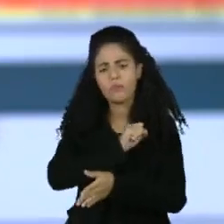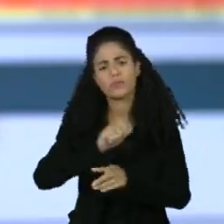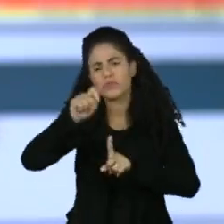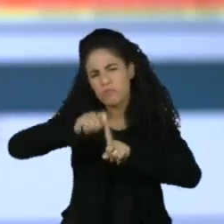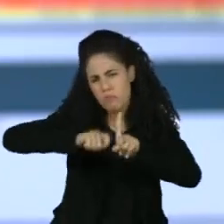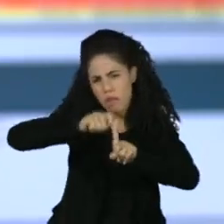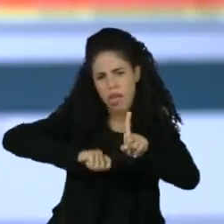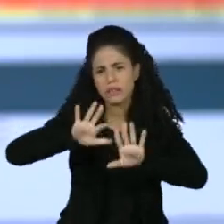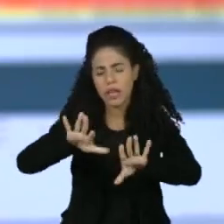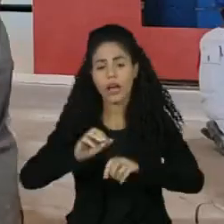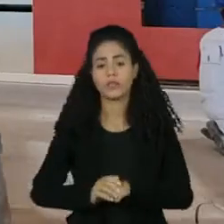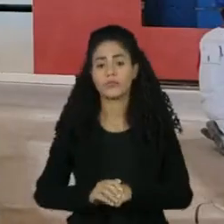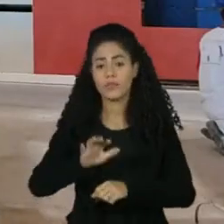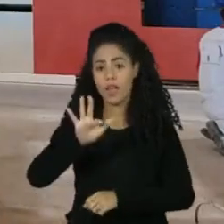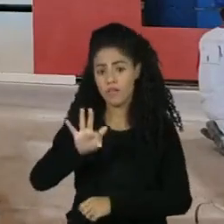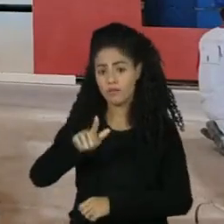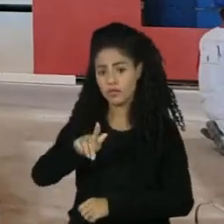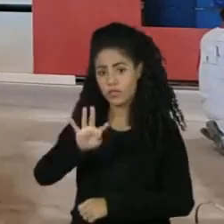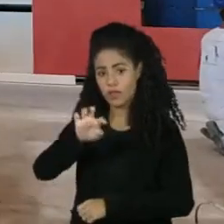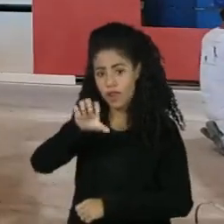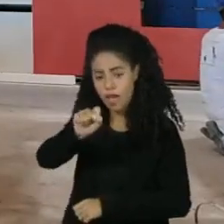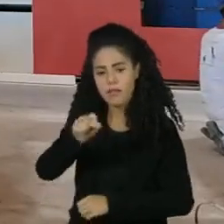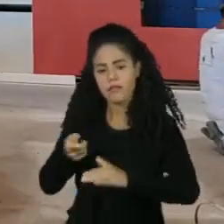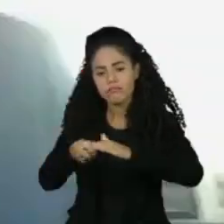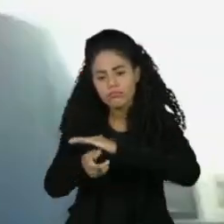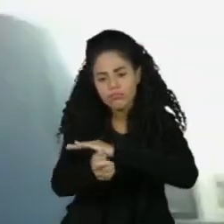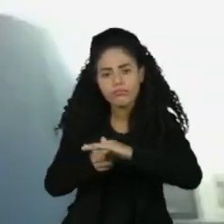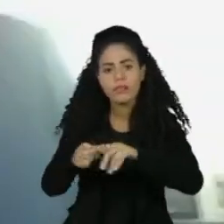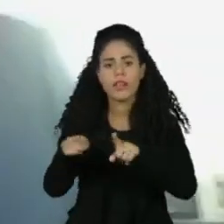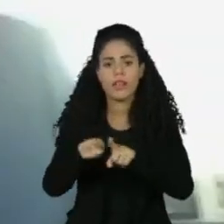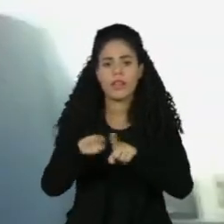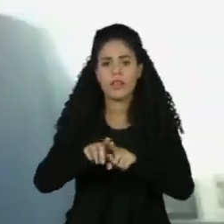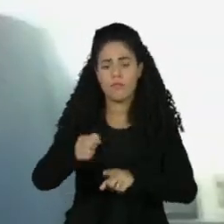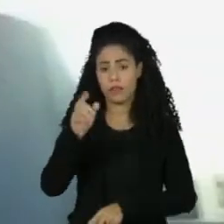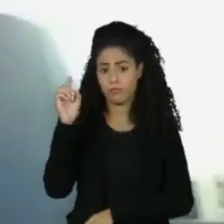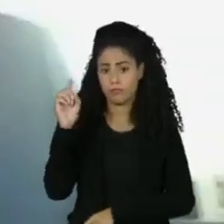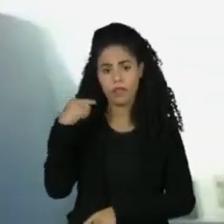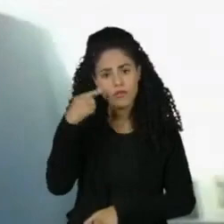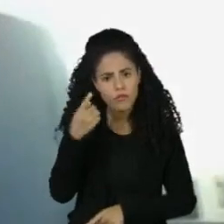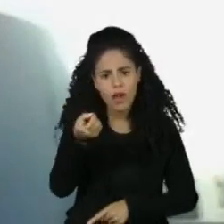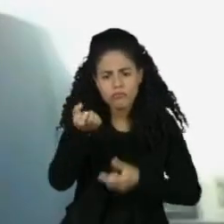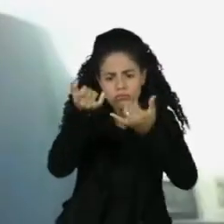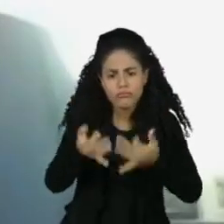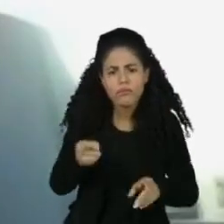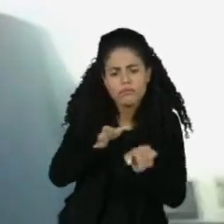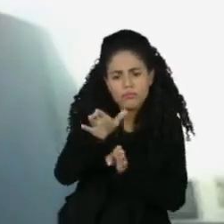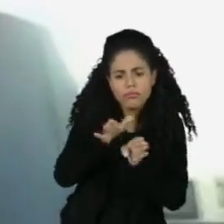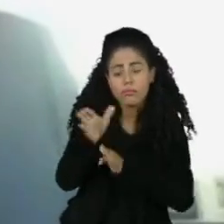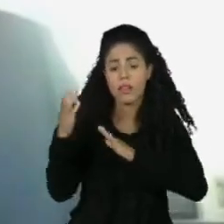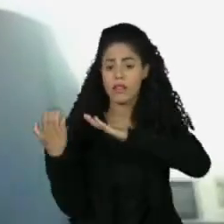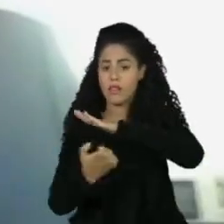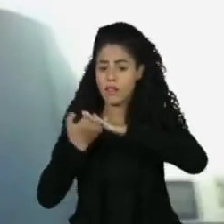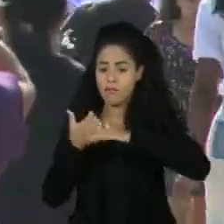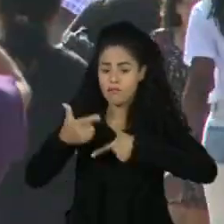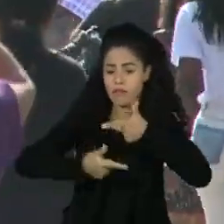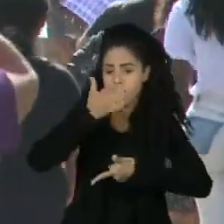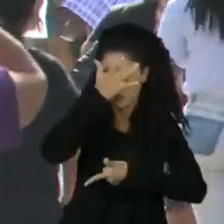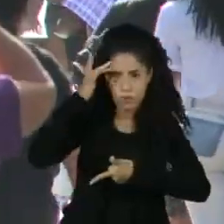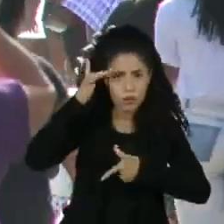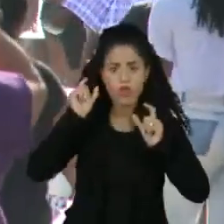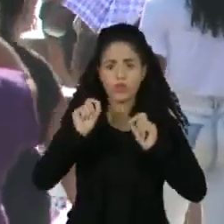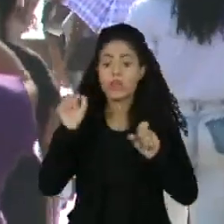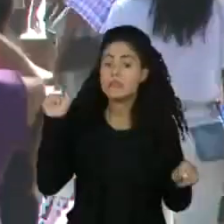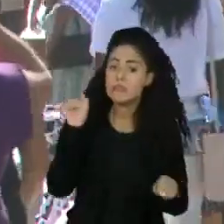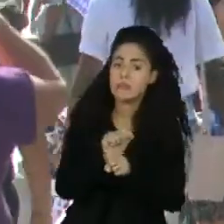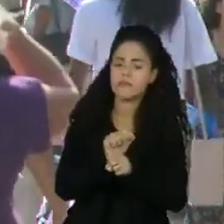recolhimento do FGTS em dia deve ser retomado. Este advogado trabalhista orienta empresas e trabalhadores a